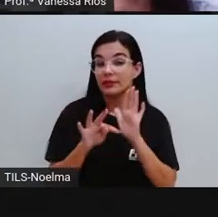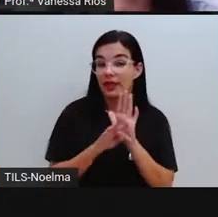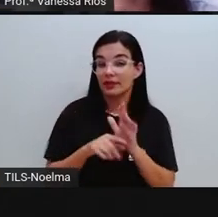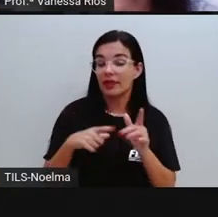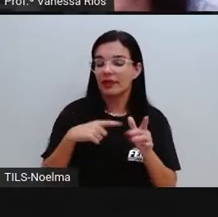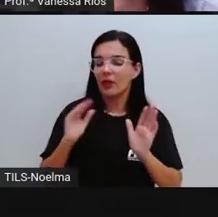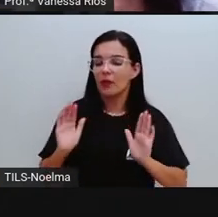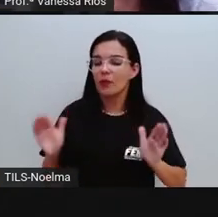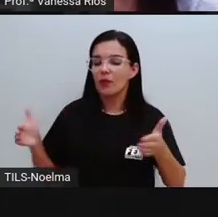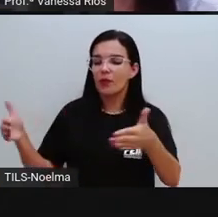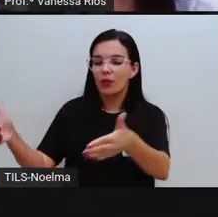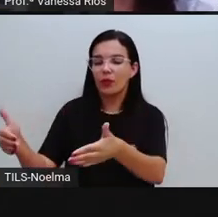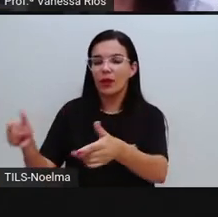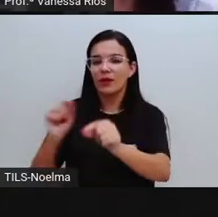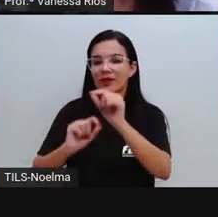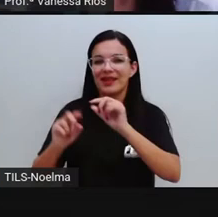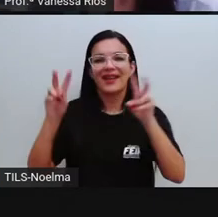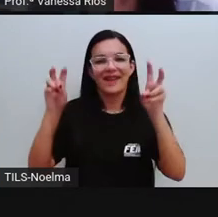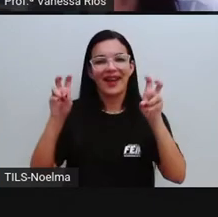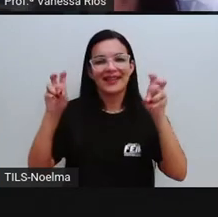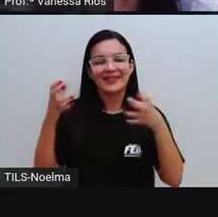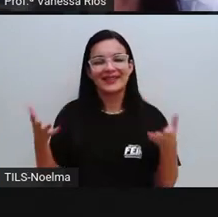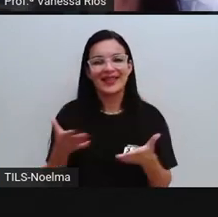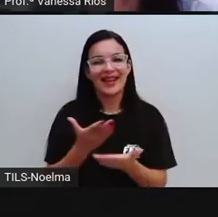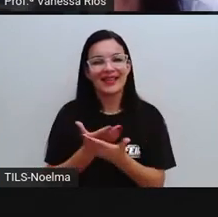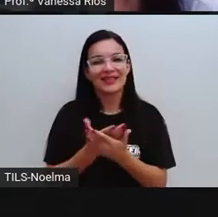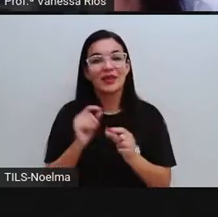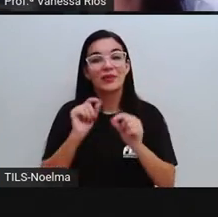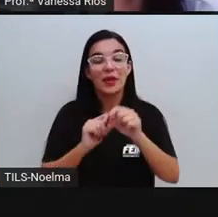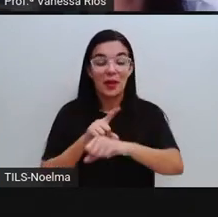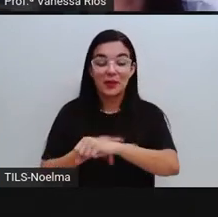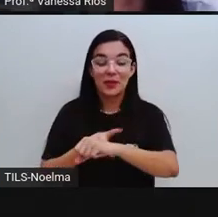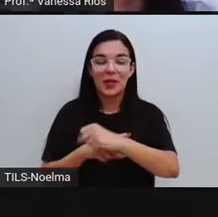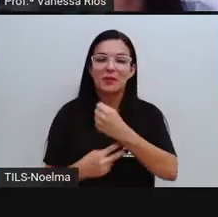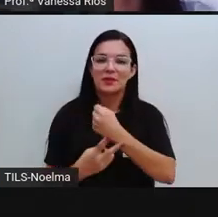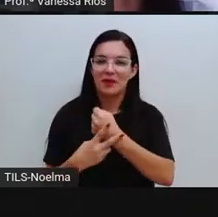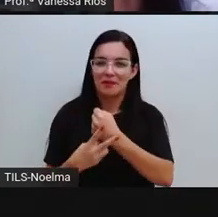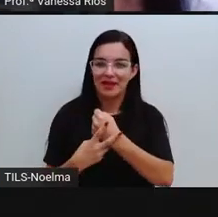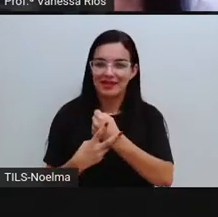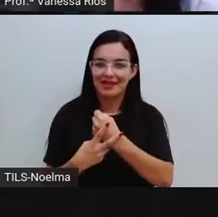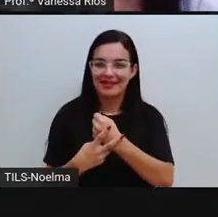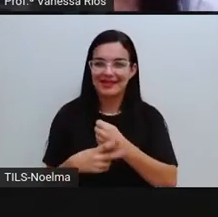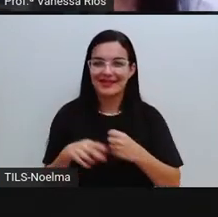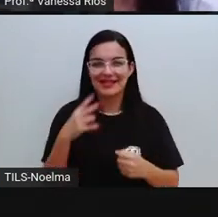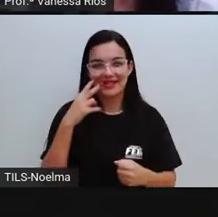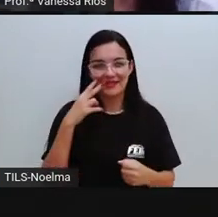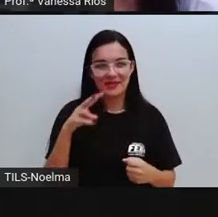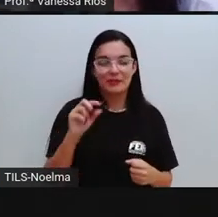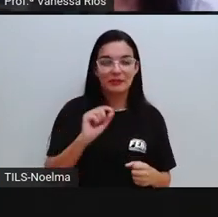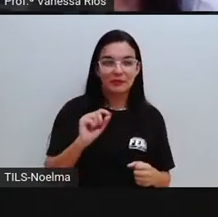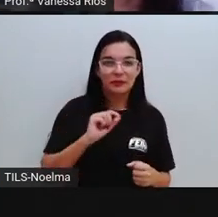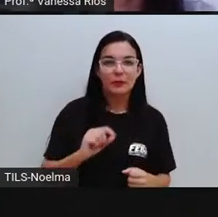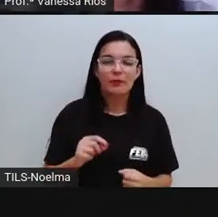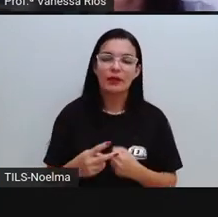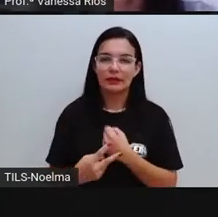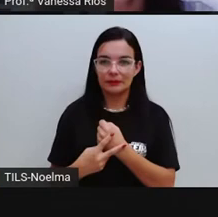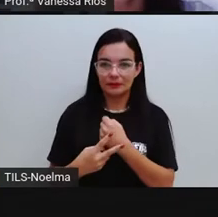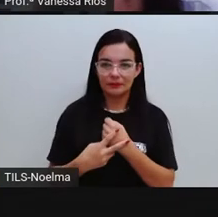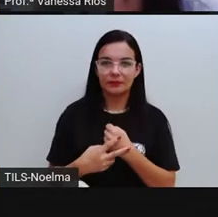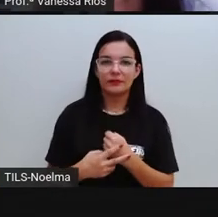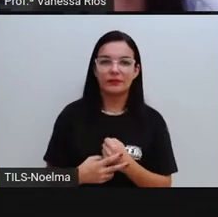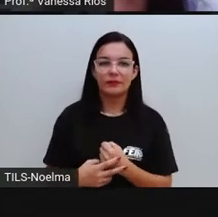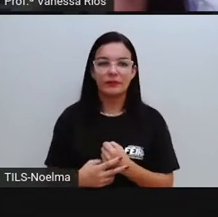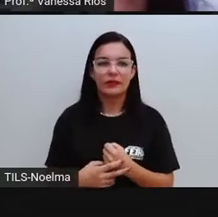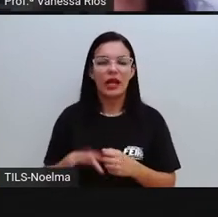direcionadas ao assunto da aula de hoje, que são aí os tempos verbais, que é falar sobre verbos.